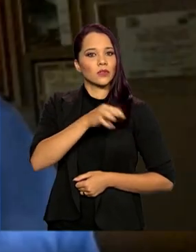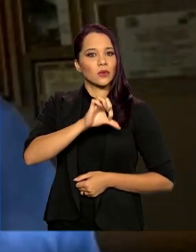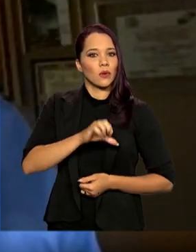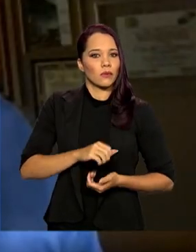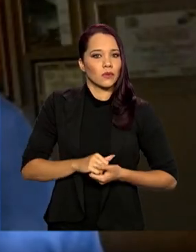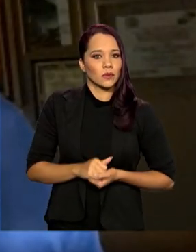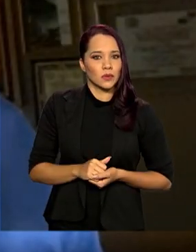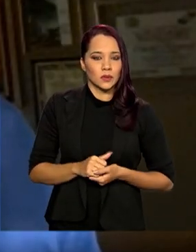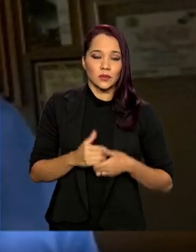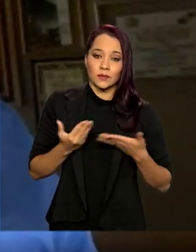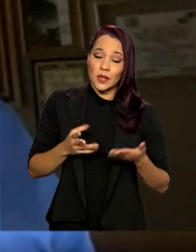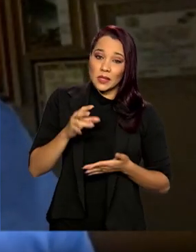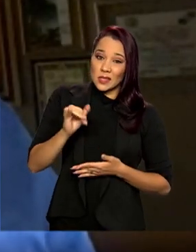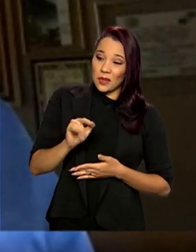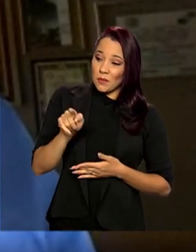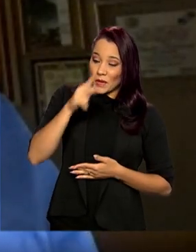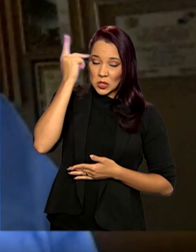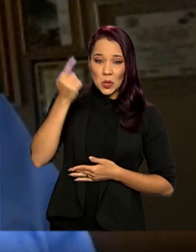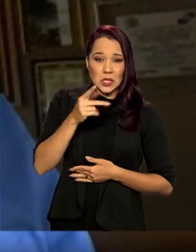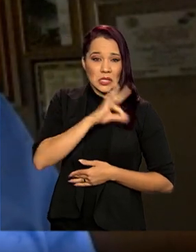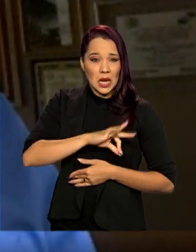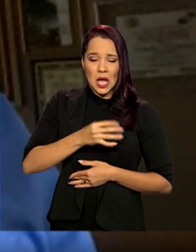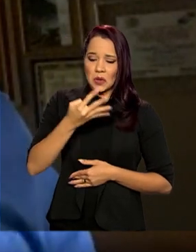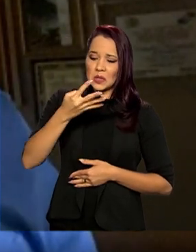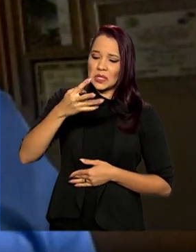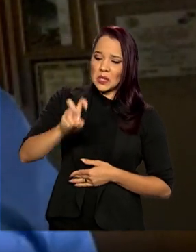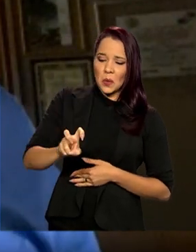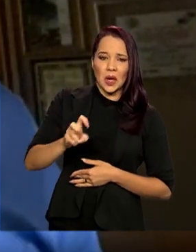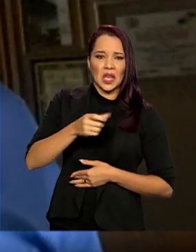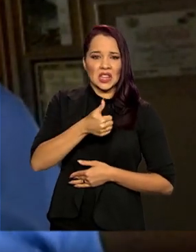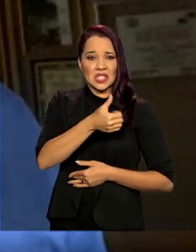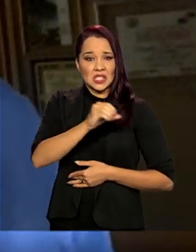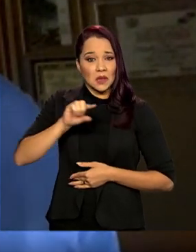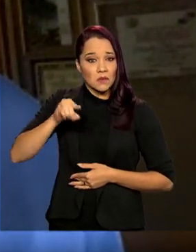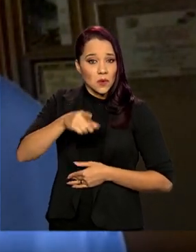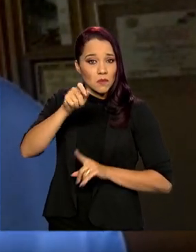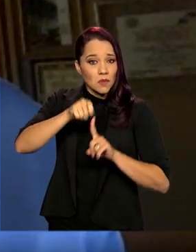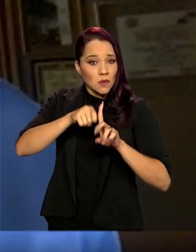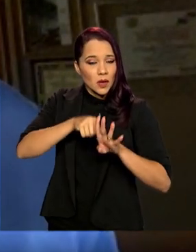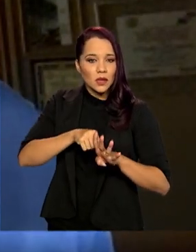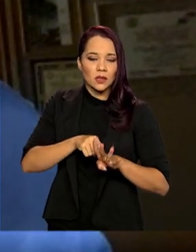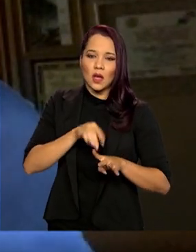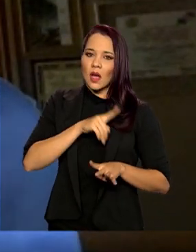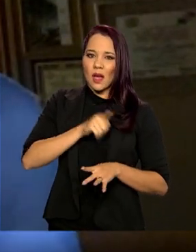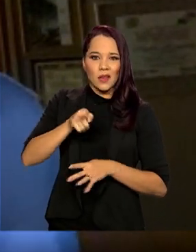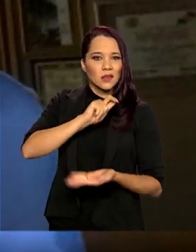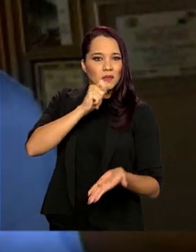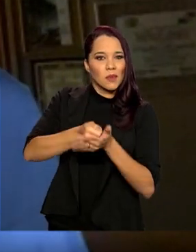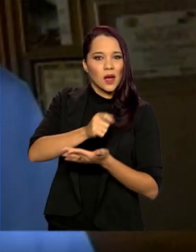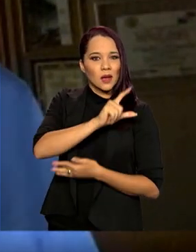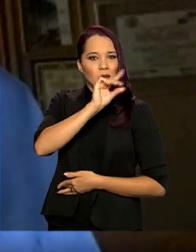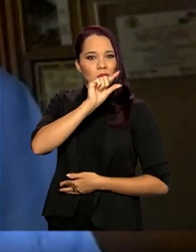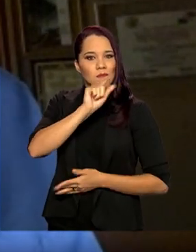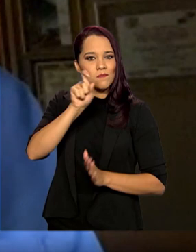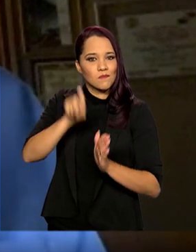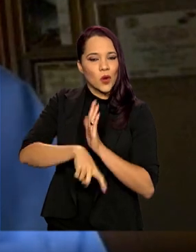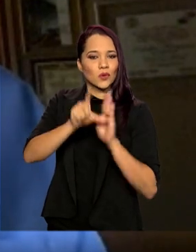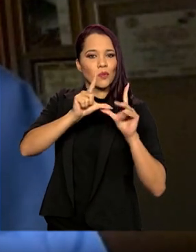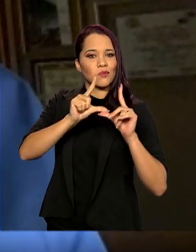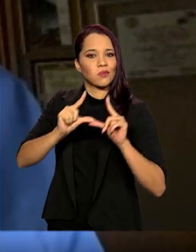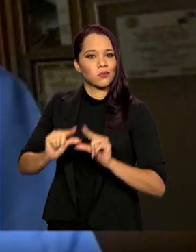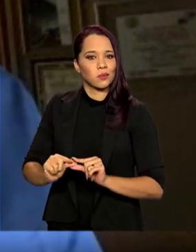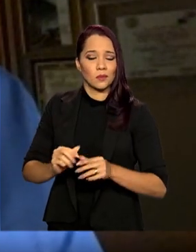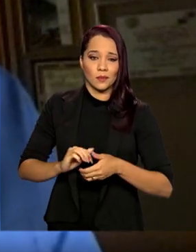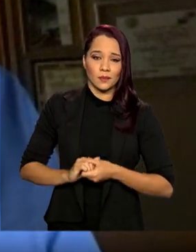Isso com 30. Se você colocar os de 40, 50, 100 mil por mês, a distância fica maior ainda, eles pagam cada vez menos.